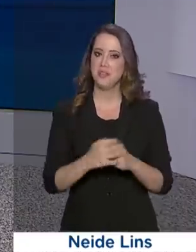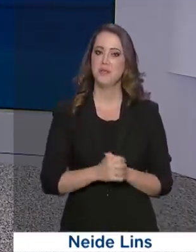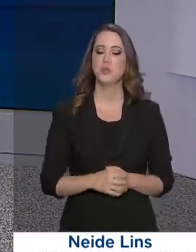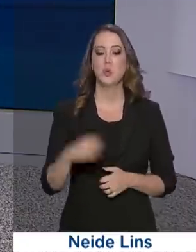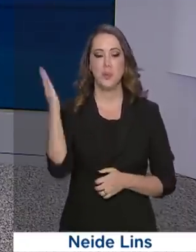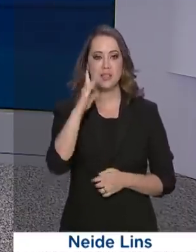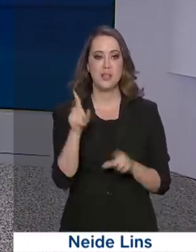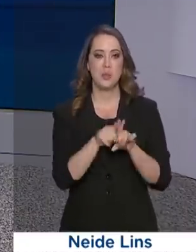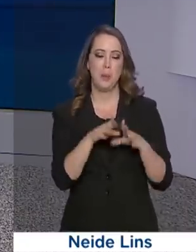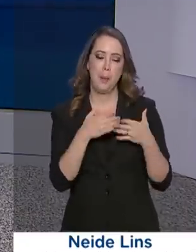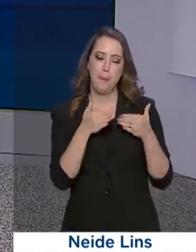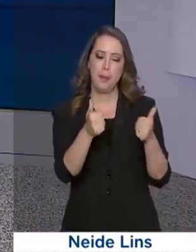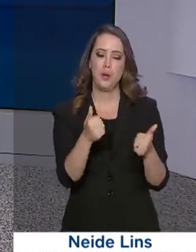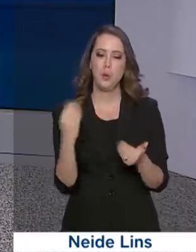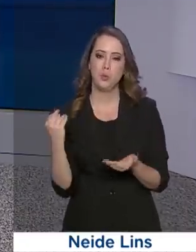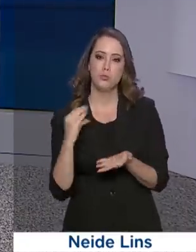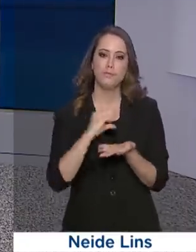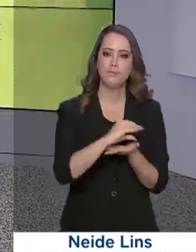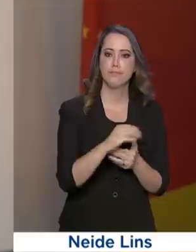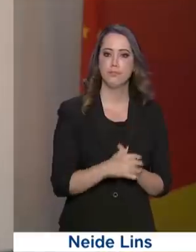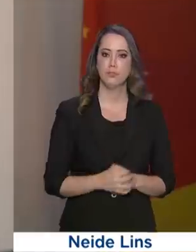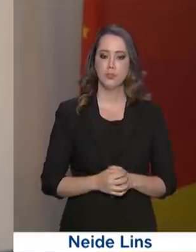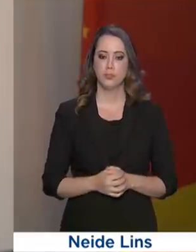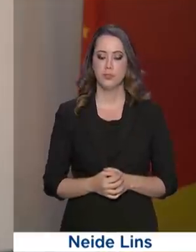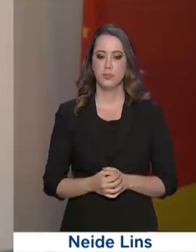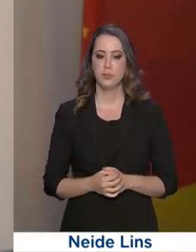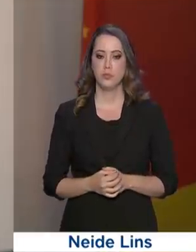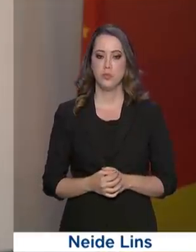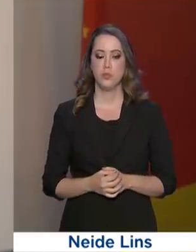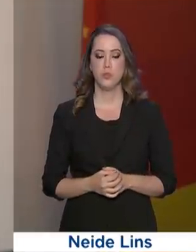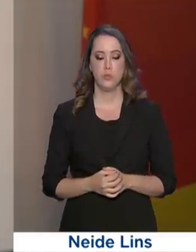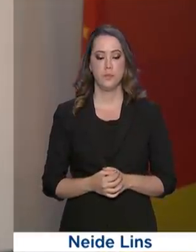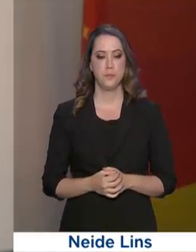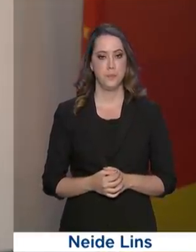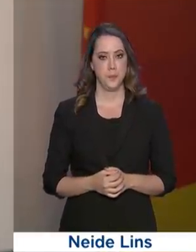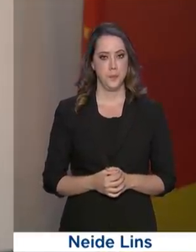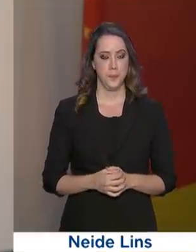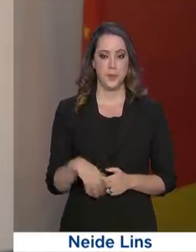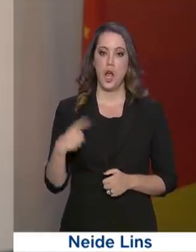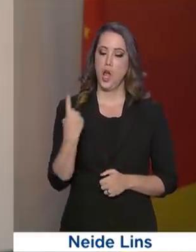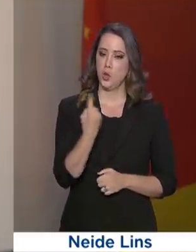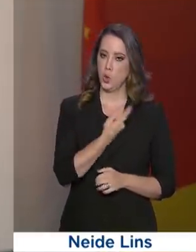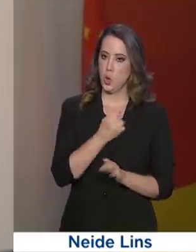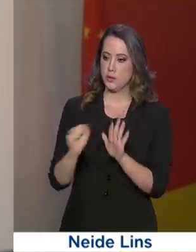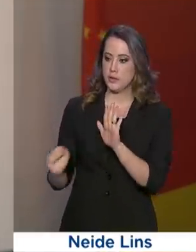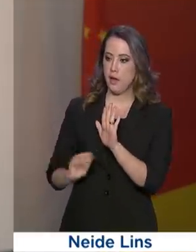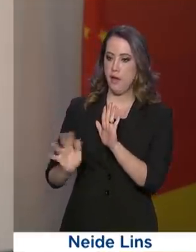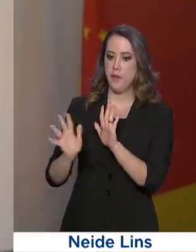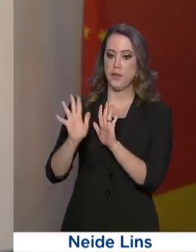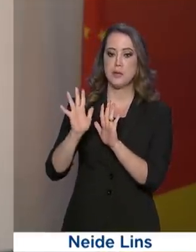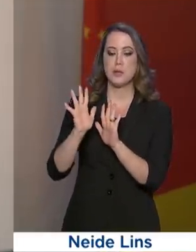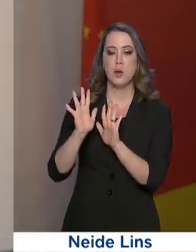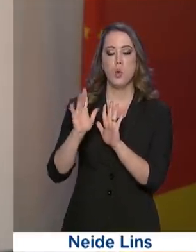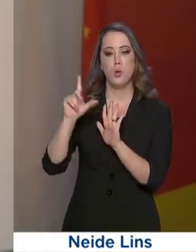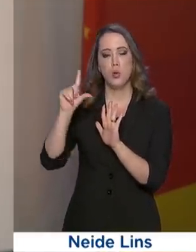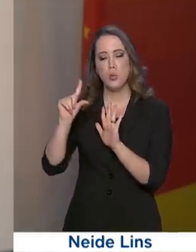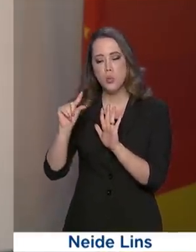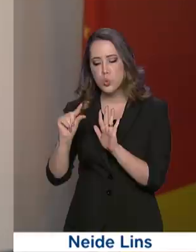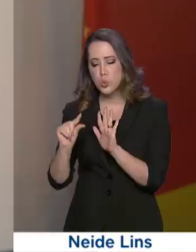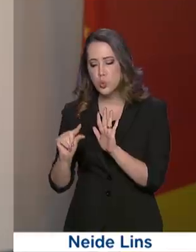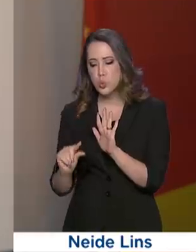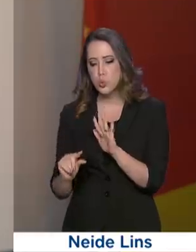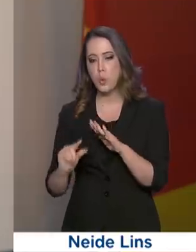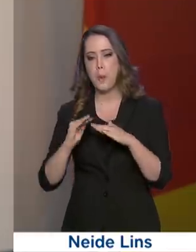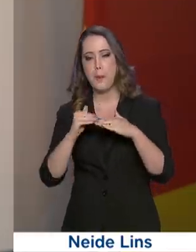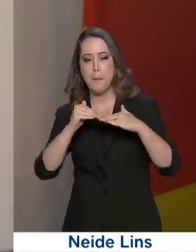mais atrativo para investimentos. A inflação está abaixo da meta, uma